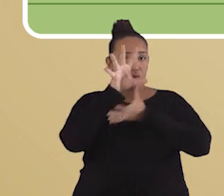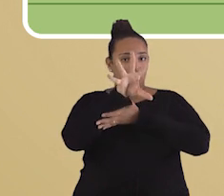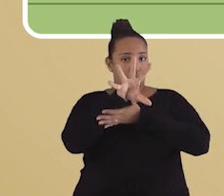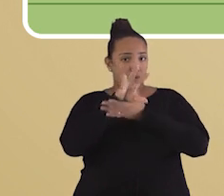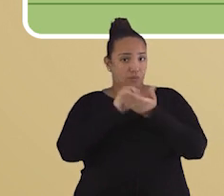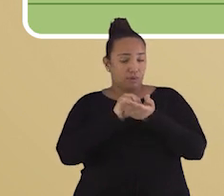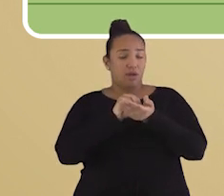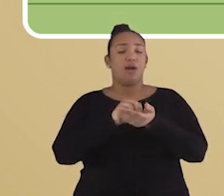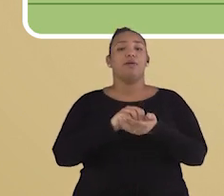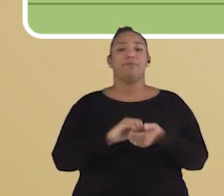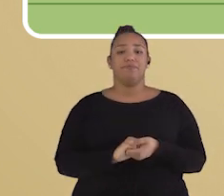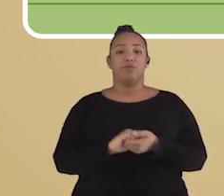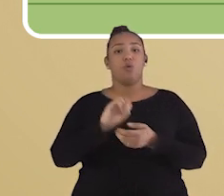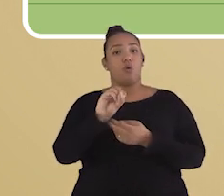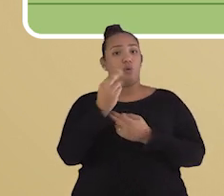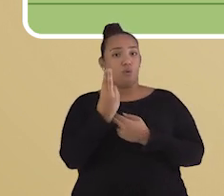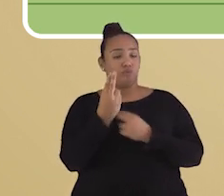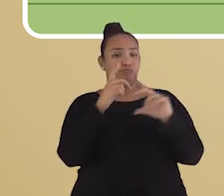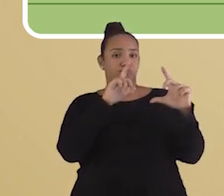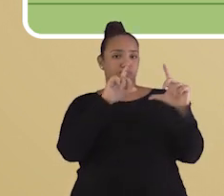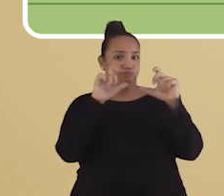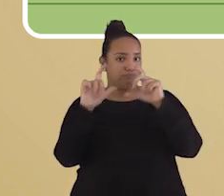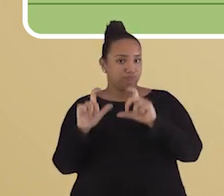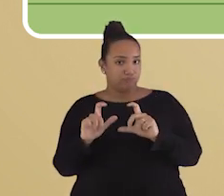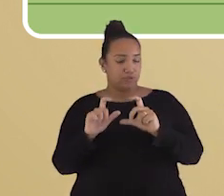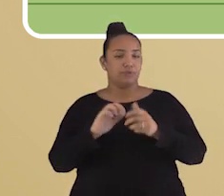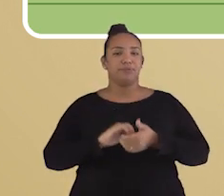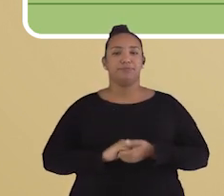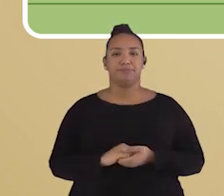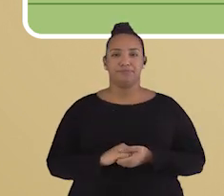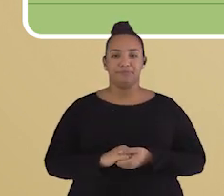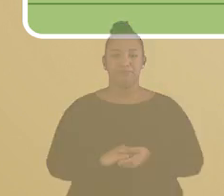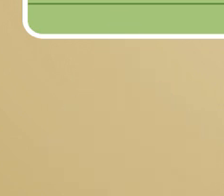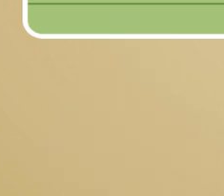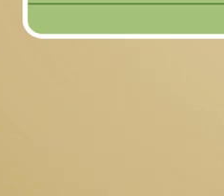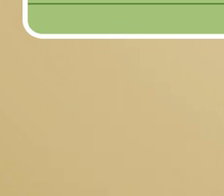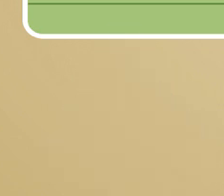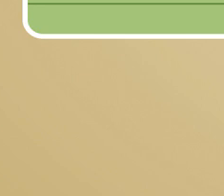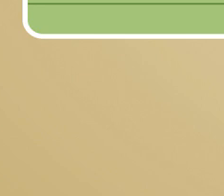instruções da atividade ou tirar uma foto da tela da sua TV.